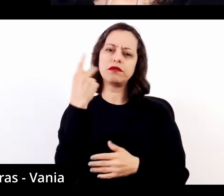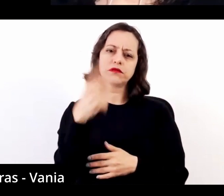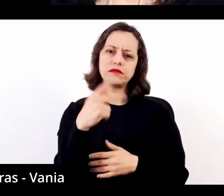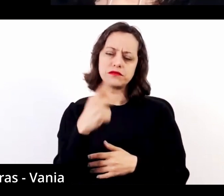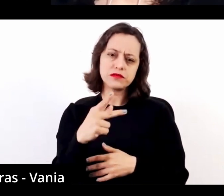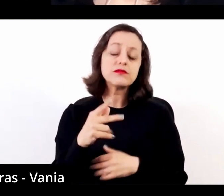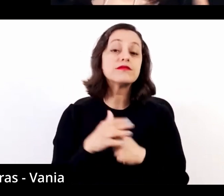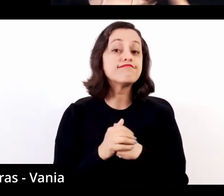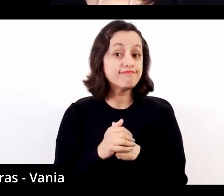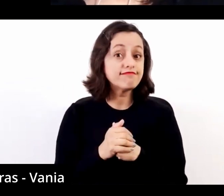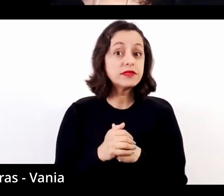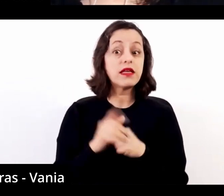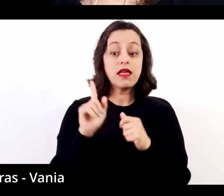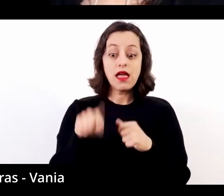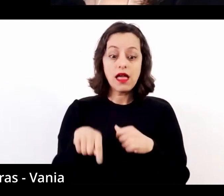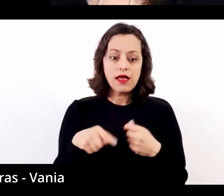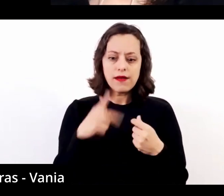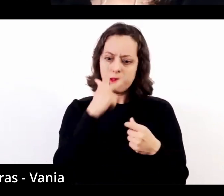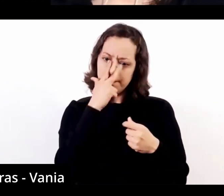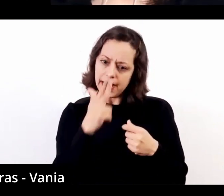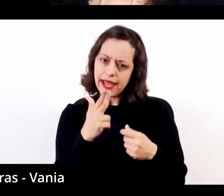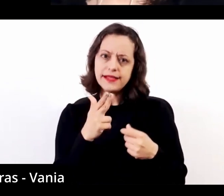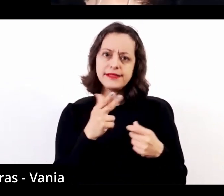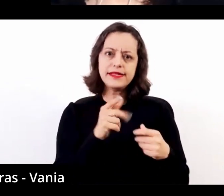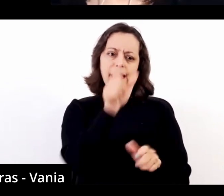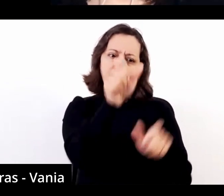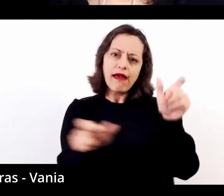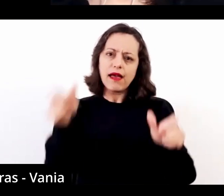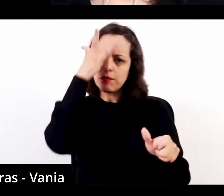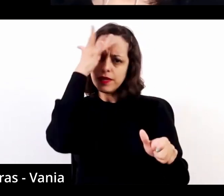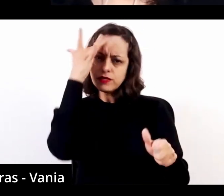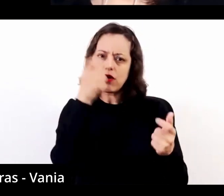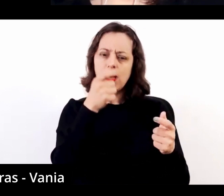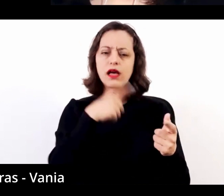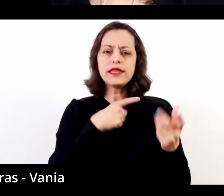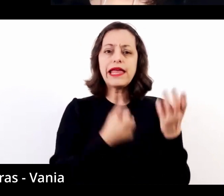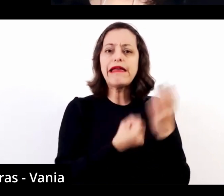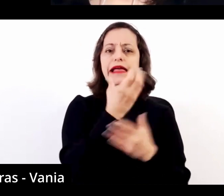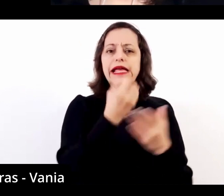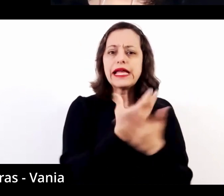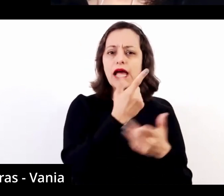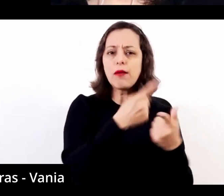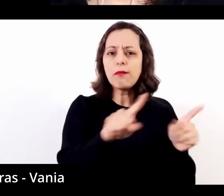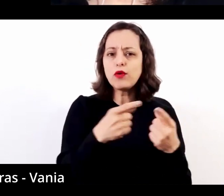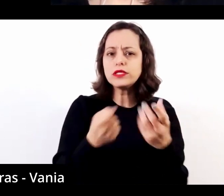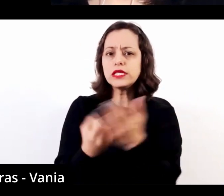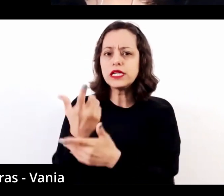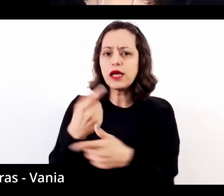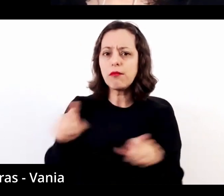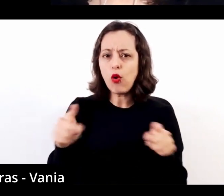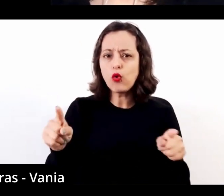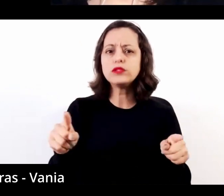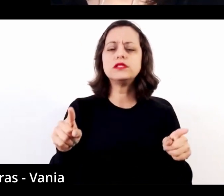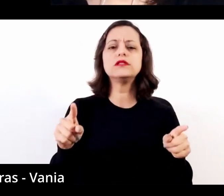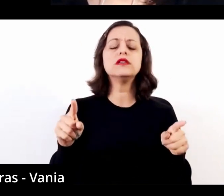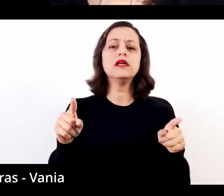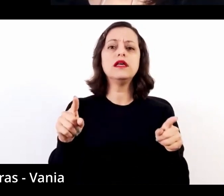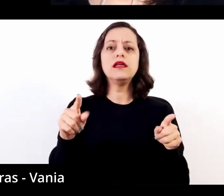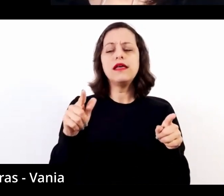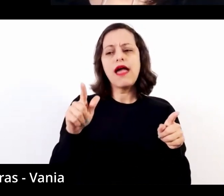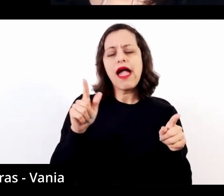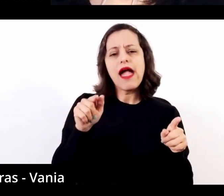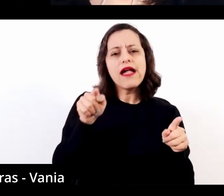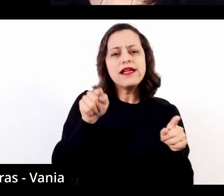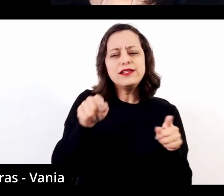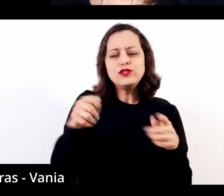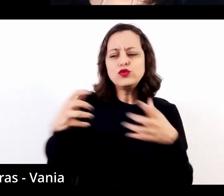interessante, né, de correspondências entre compositores, que é algo que é mais comum do que muitas vezes a gente pode